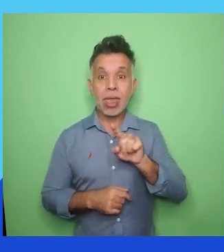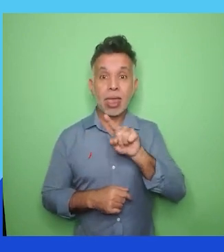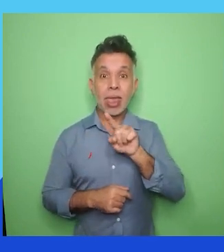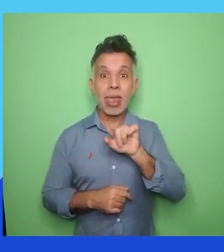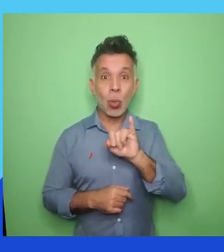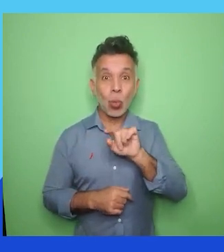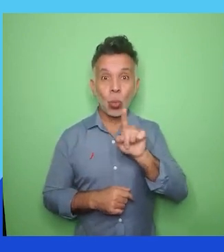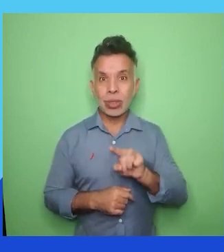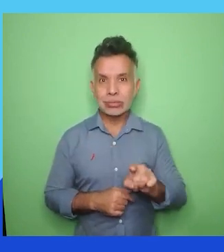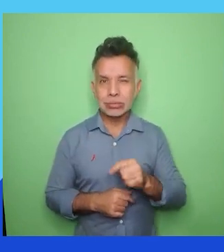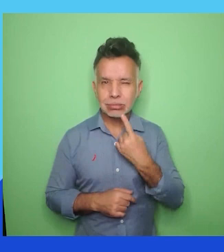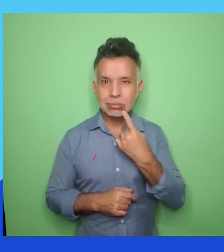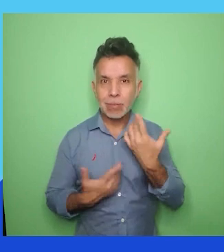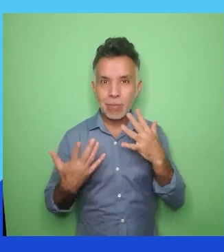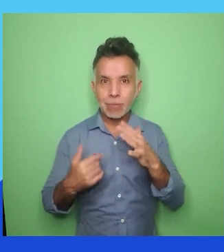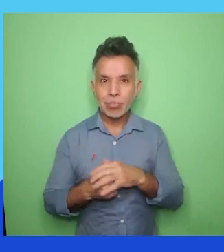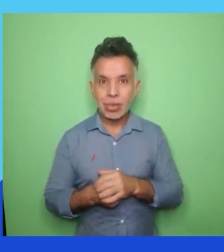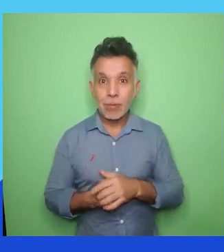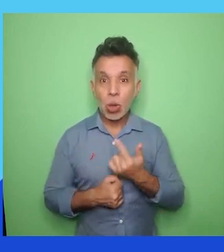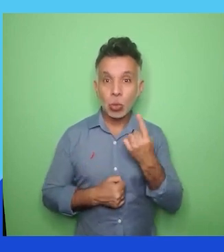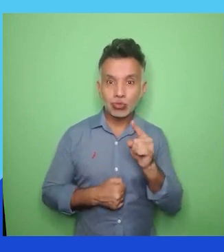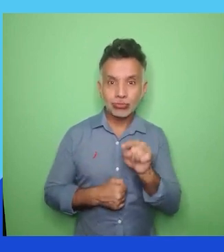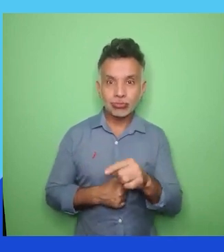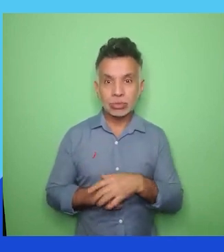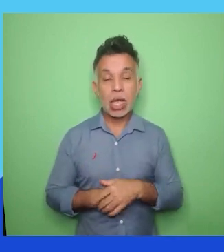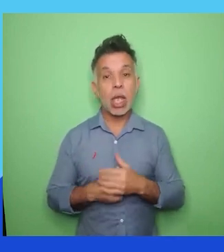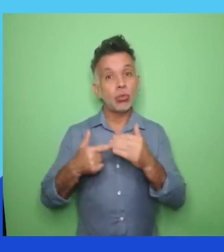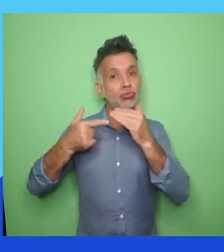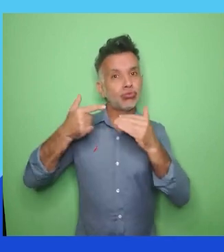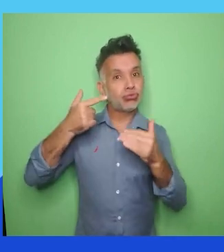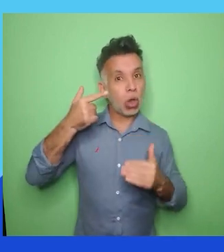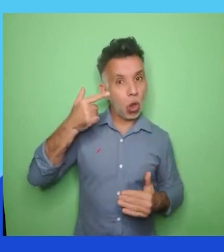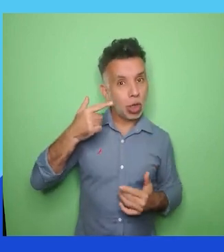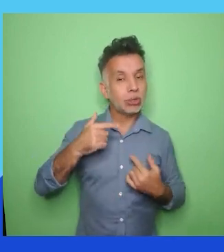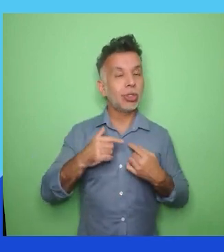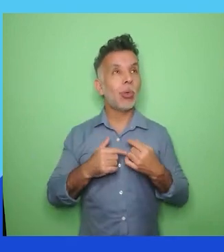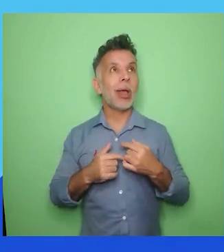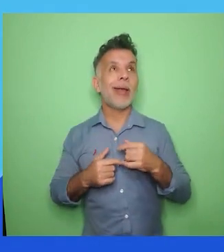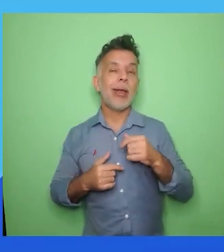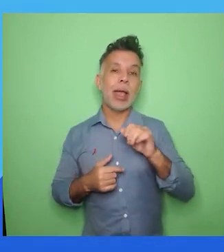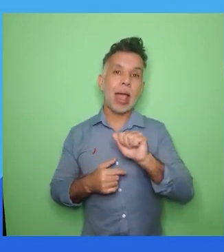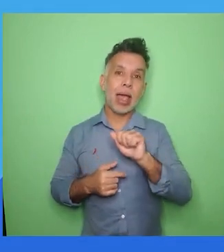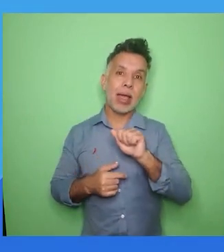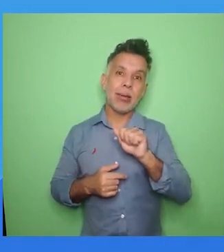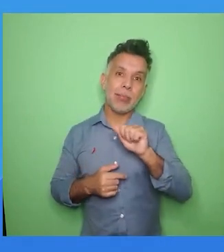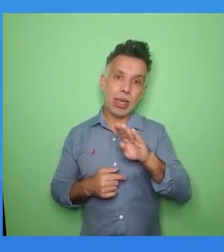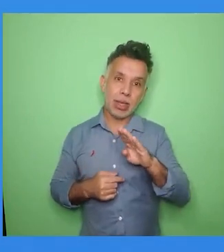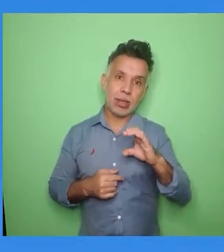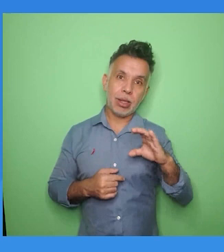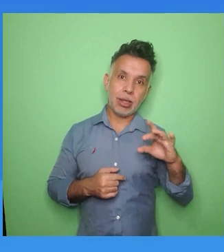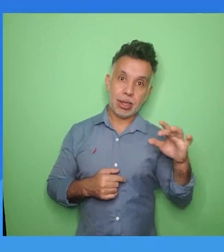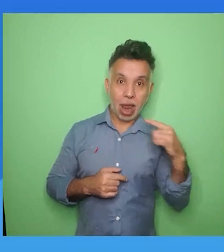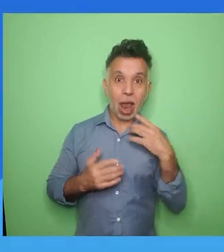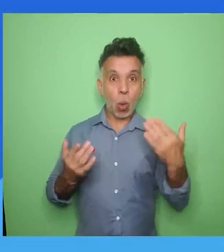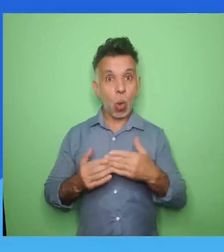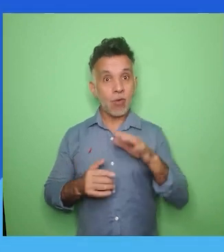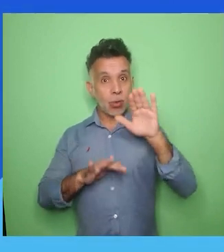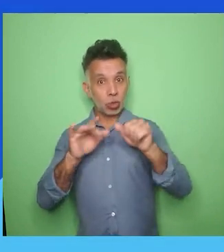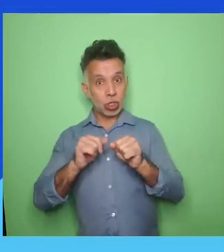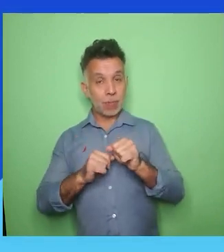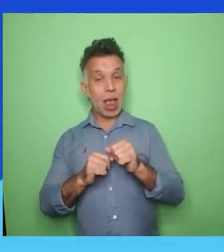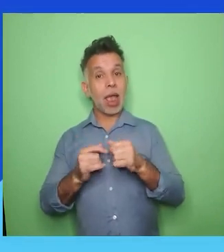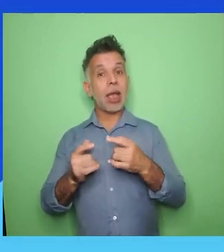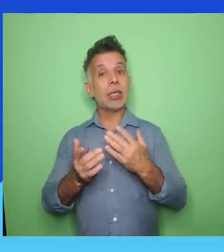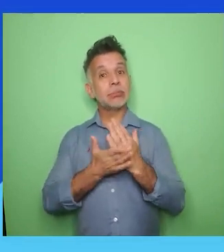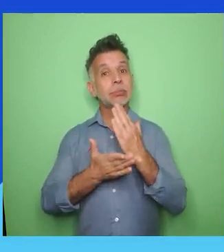alfabética. Porque agora vamos chamar as dez empresas em ordem decrescente do ranking. Começando então pela décima empresa.